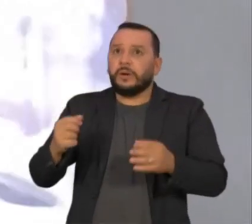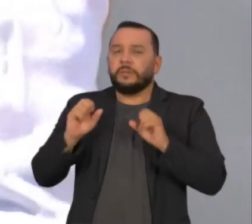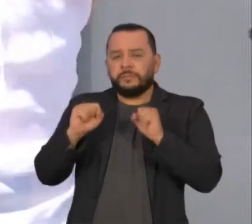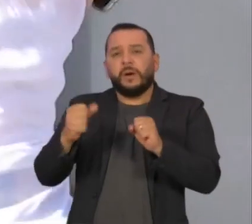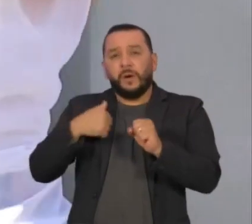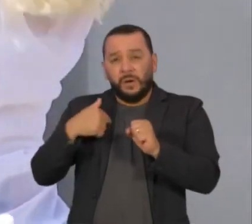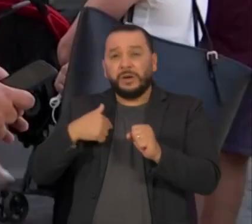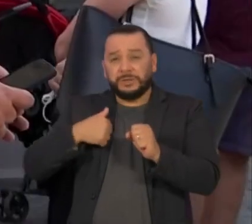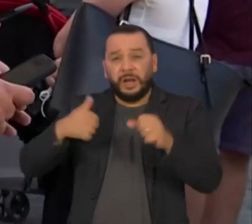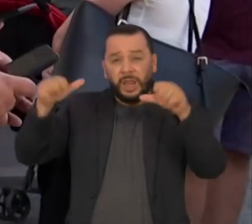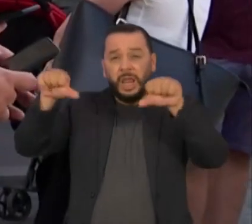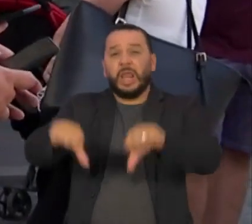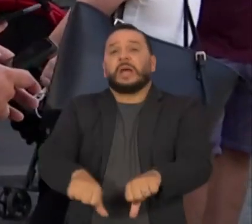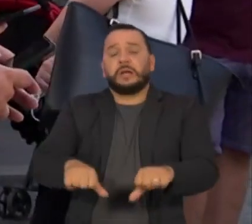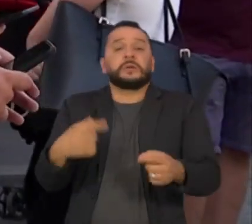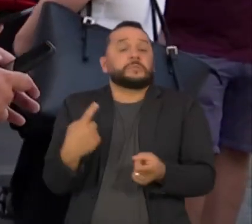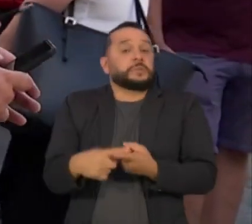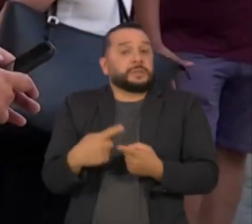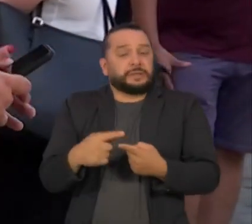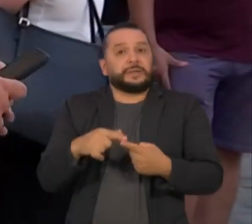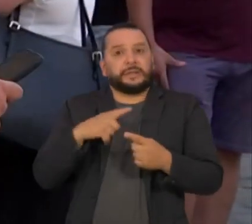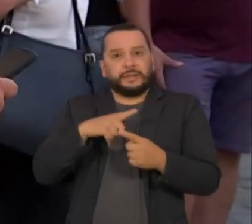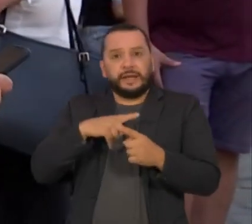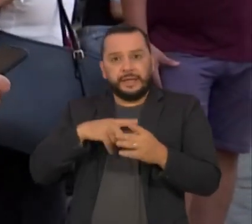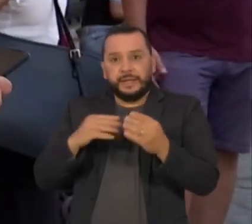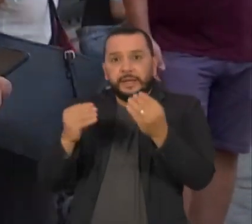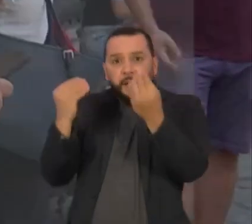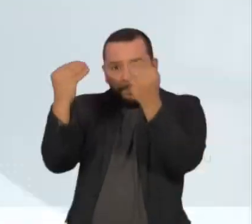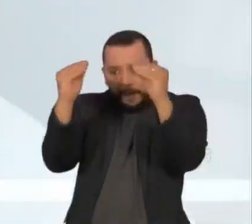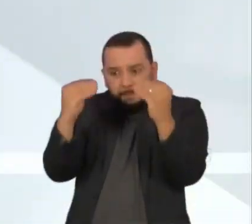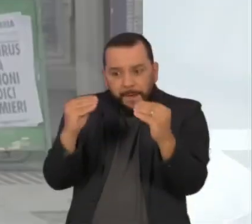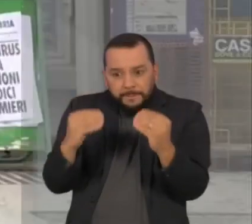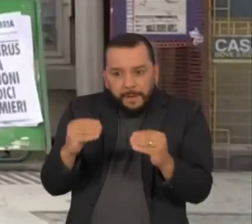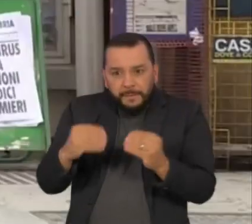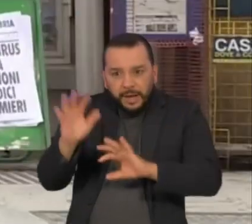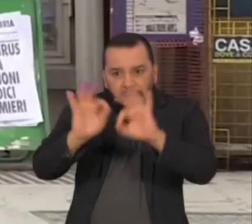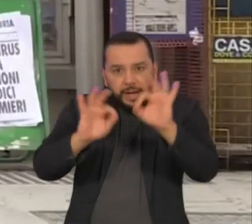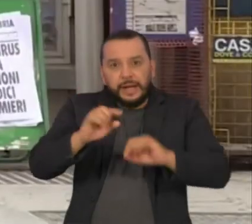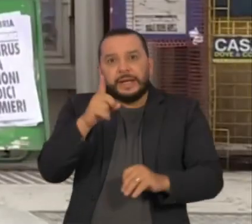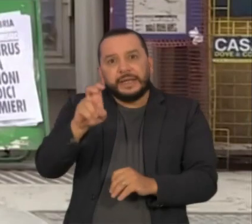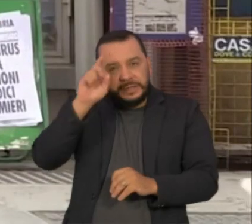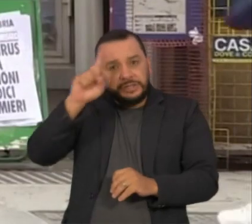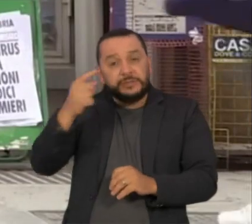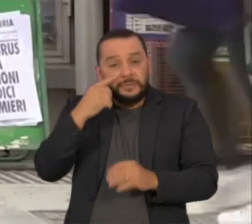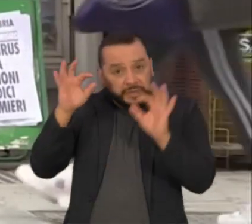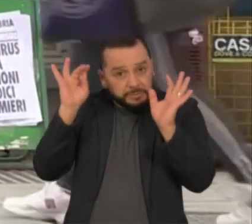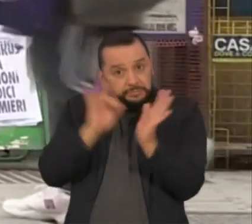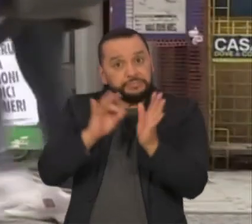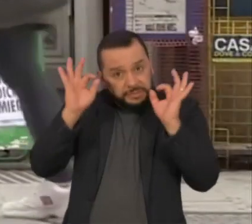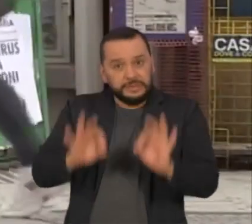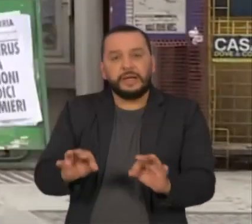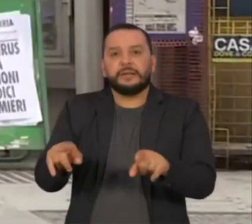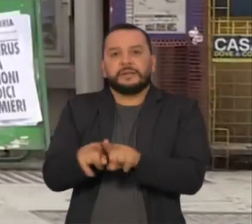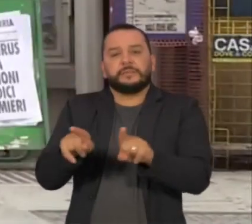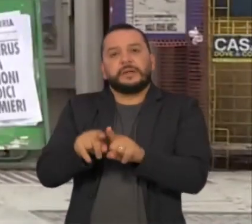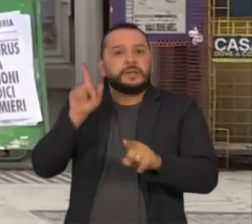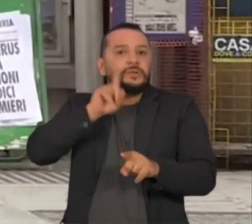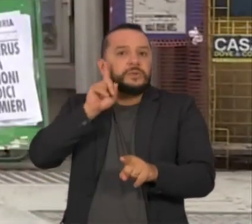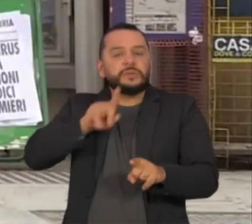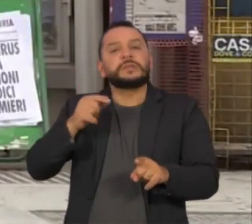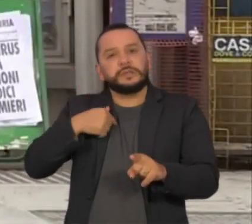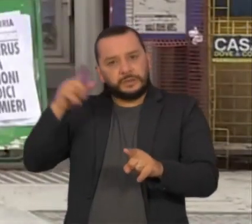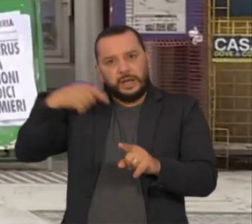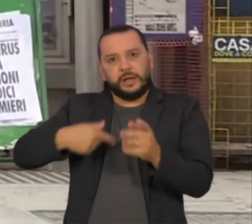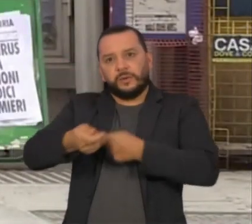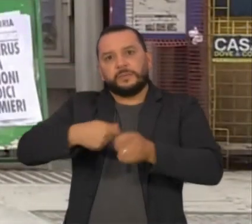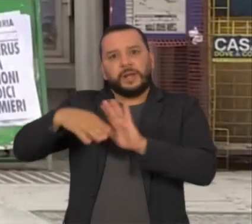já que as estimativas serão atualizadas daqui a 15 dias. A economia americana teve o maior tombo desde a Grande Depressão,